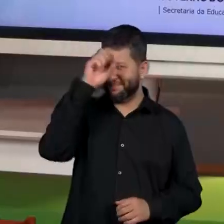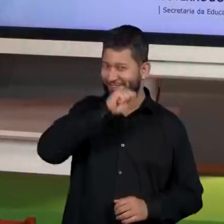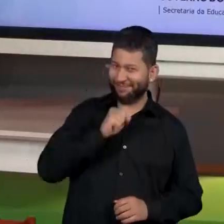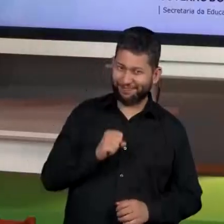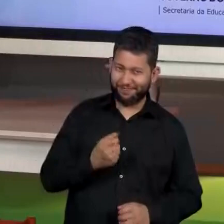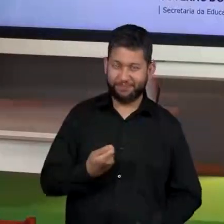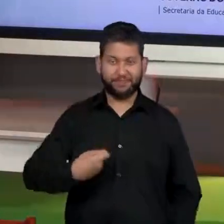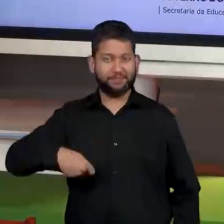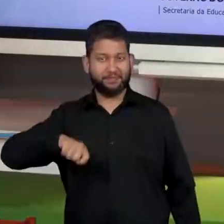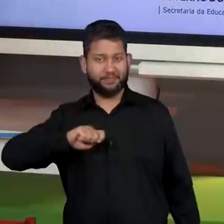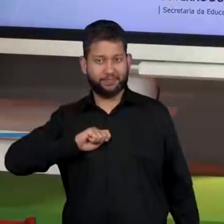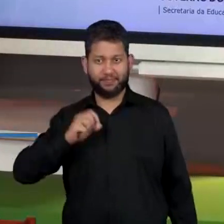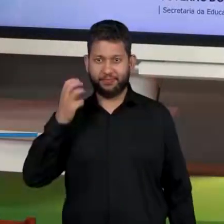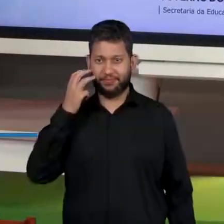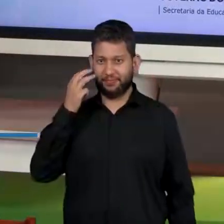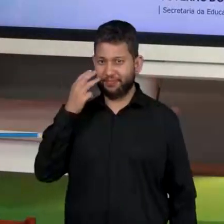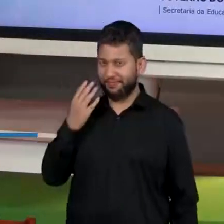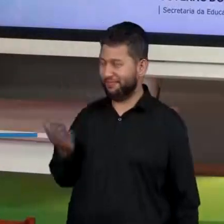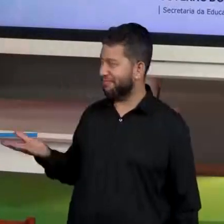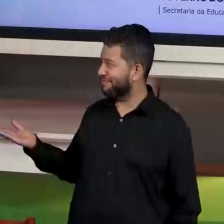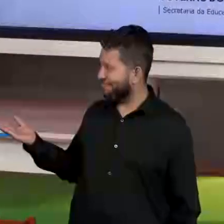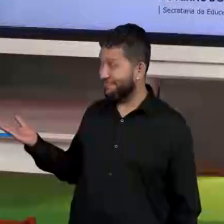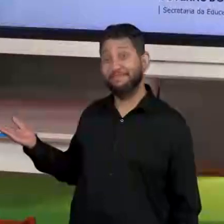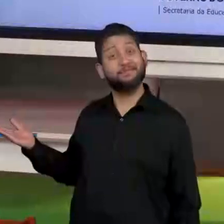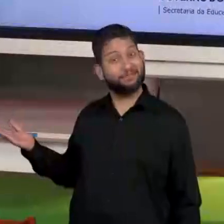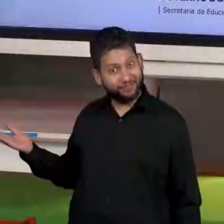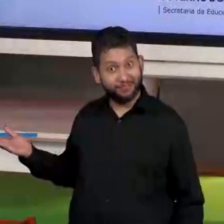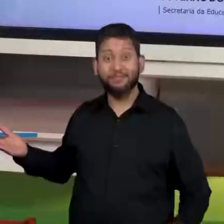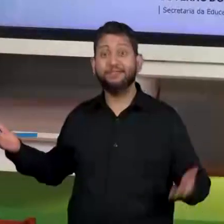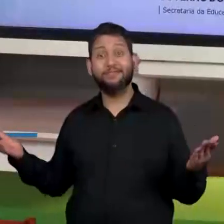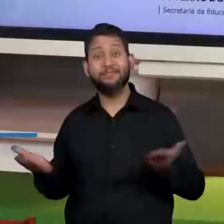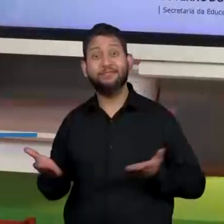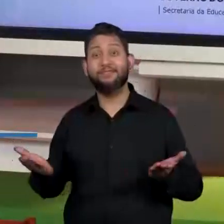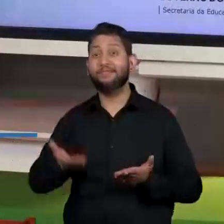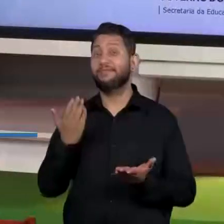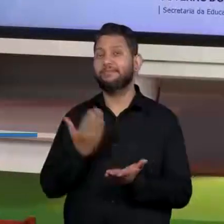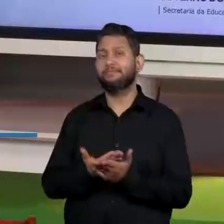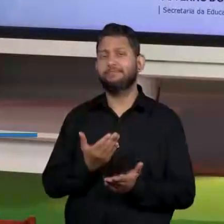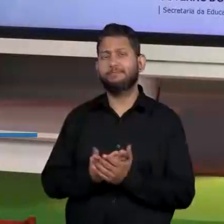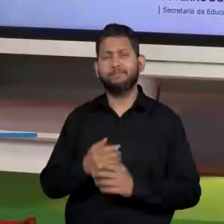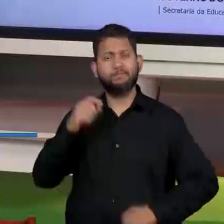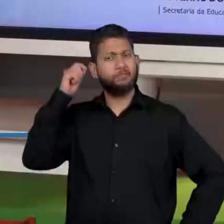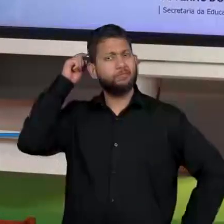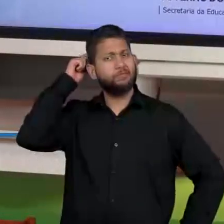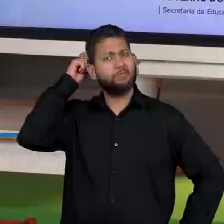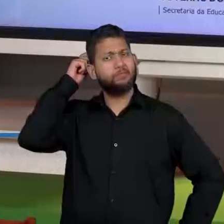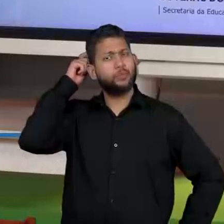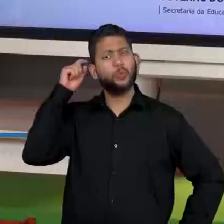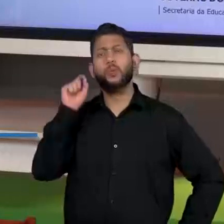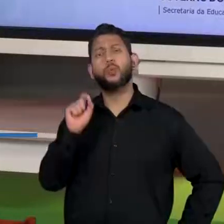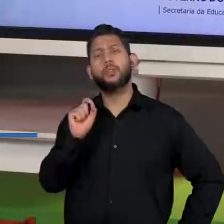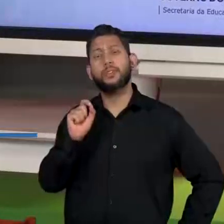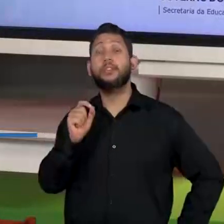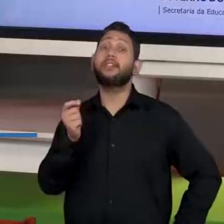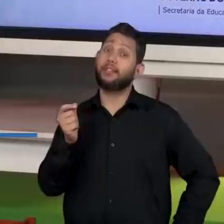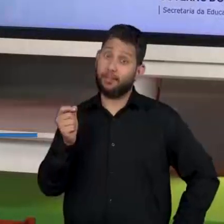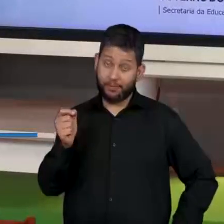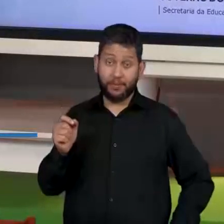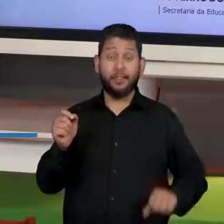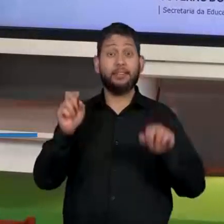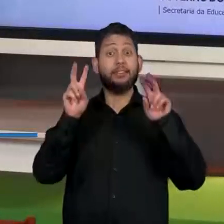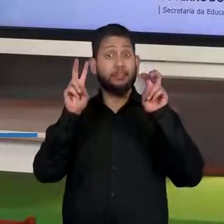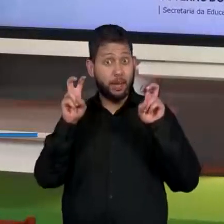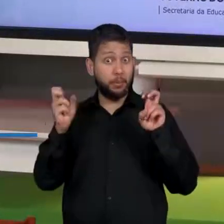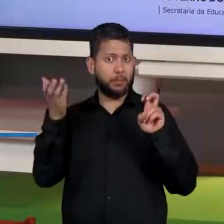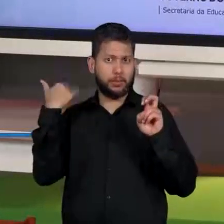Eu sou a professora Regiane Oliveira e nesta aula nós faremos um aprofundamento em um tema